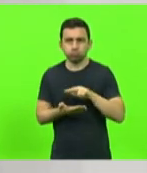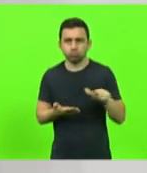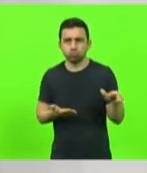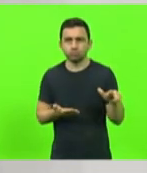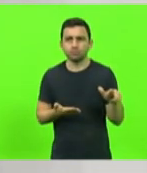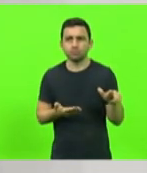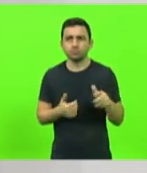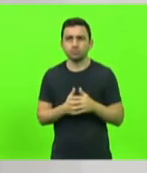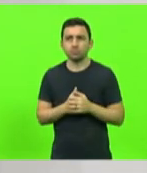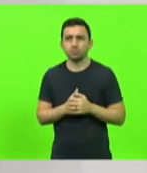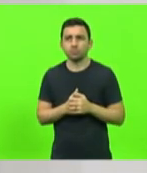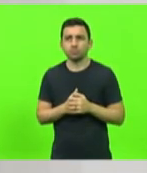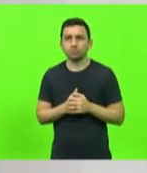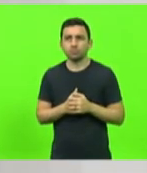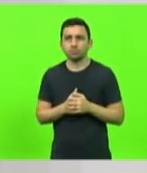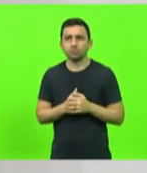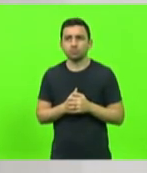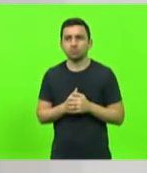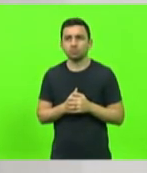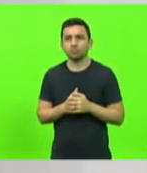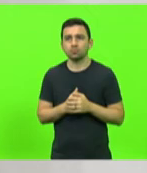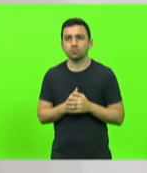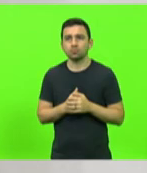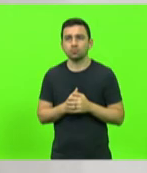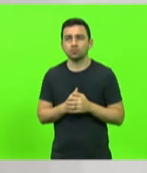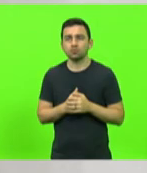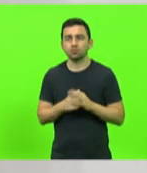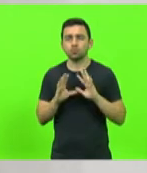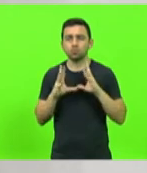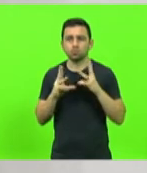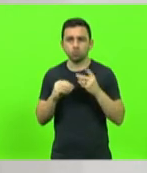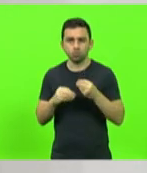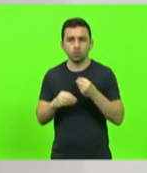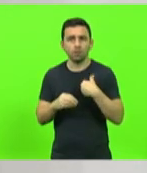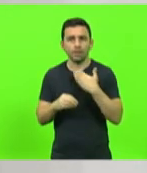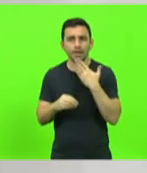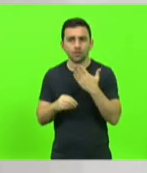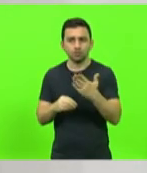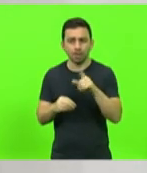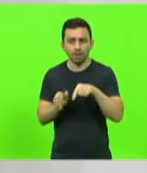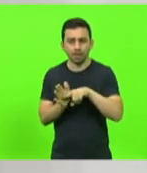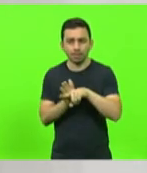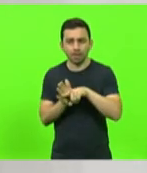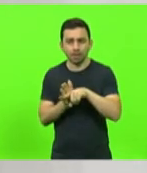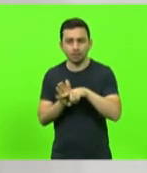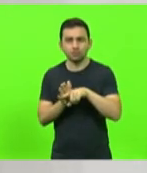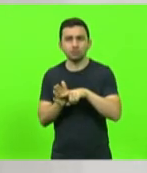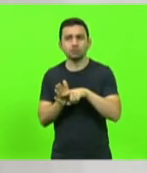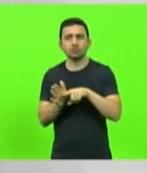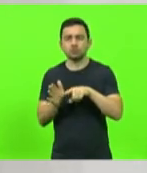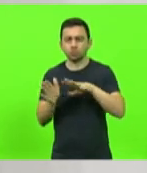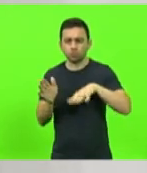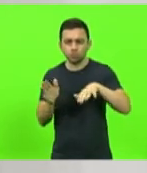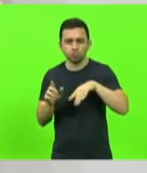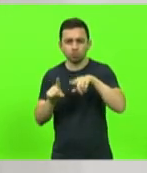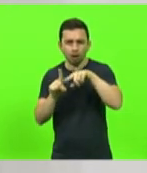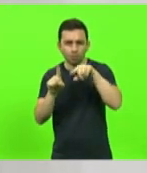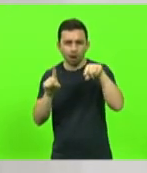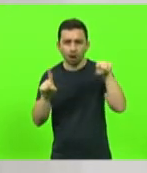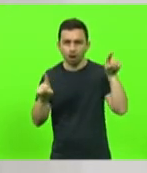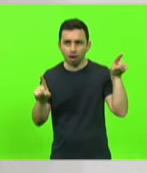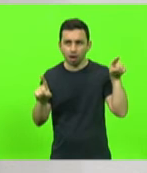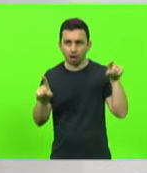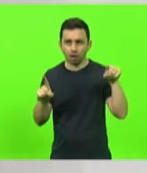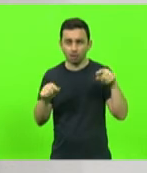que todas as análises, as pesquisas, as estatísticas que embasam a essa